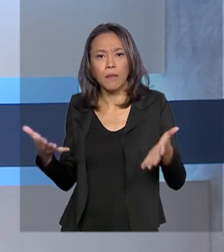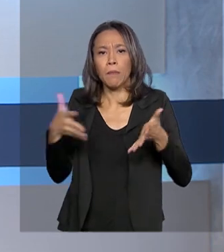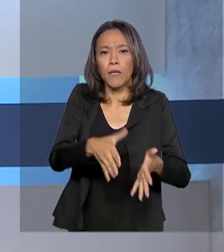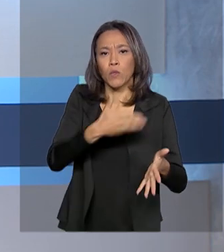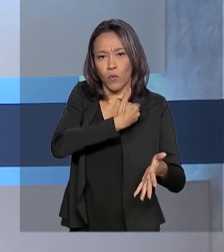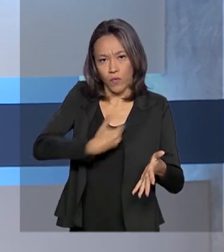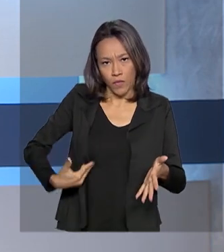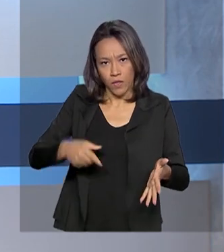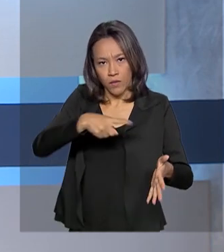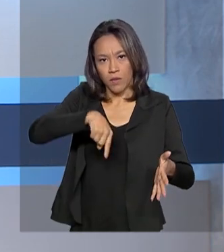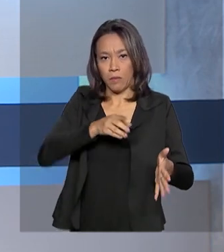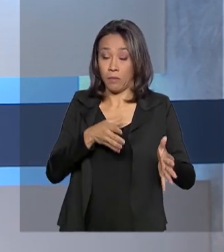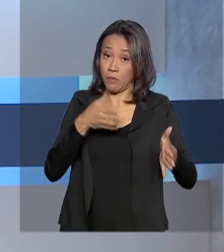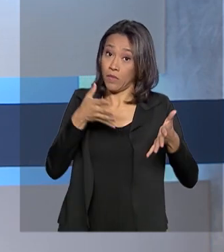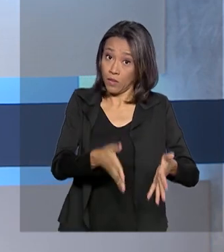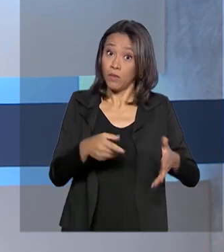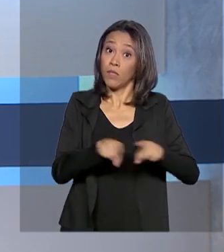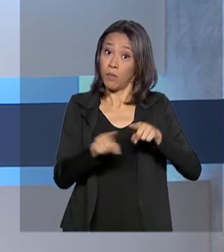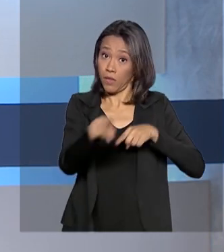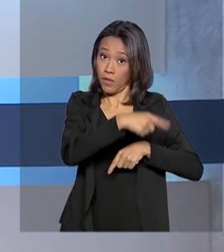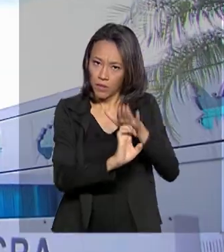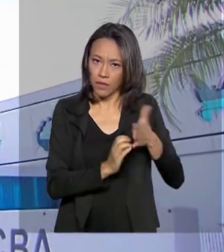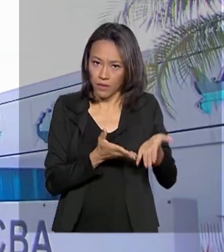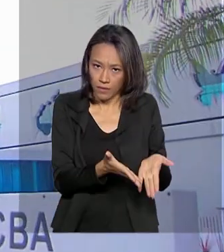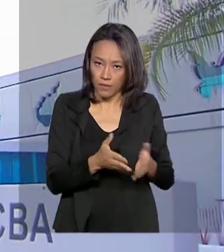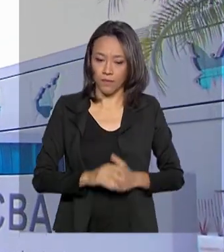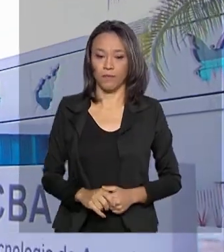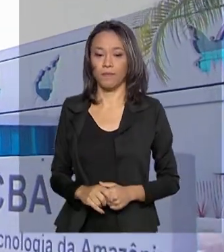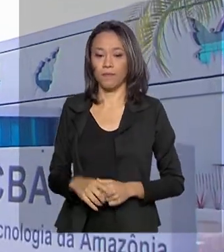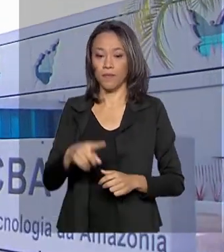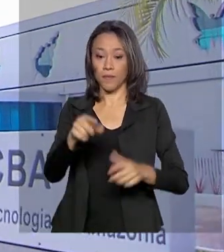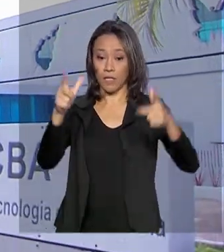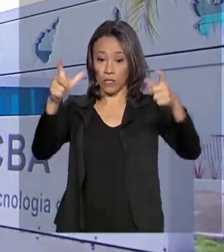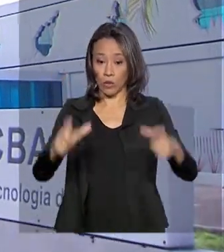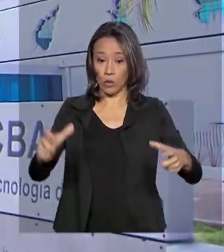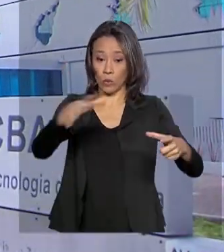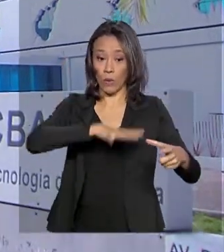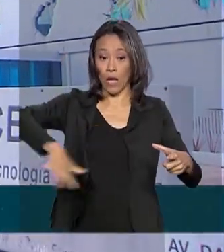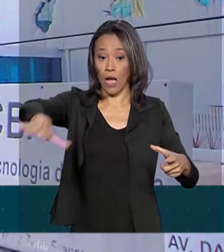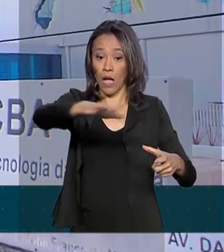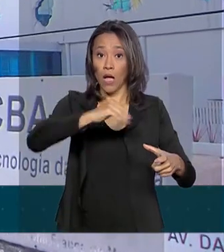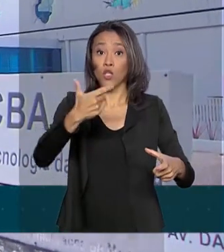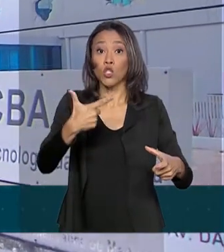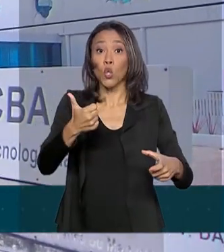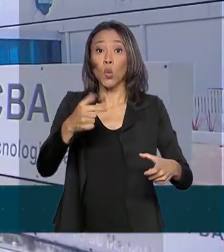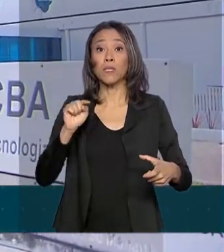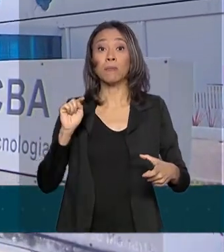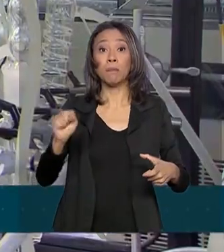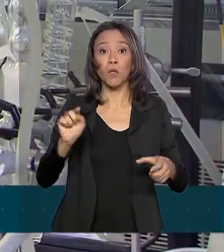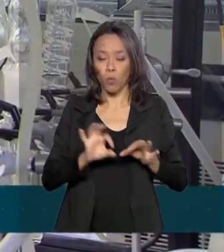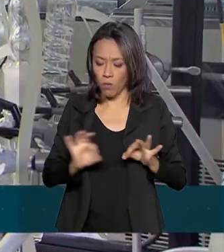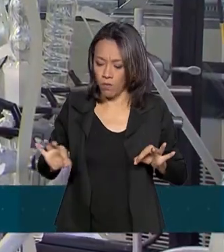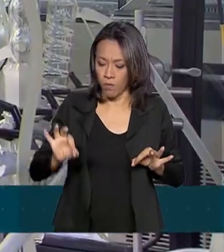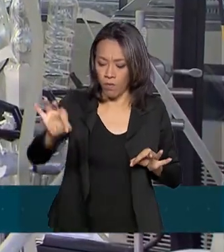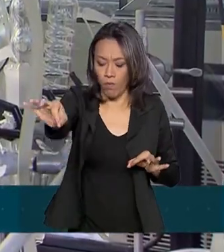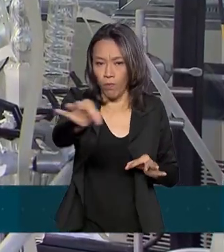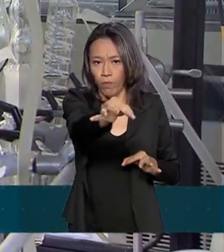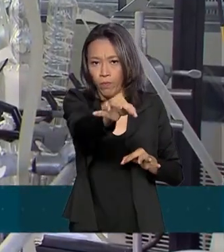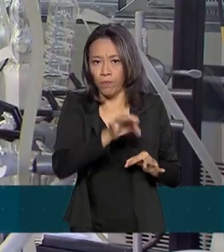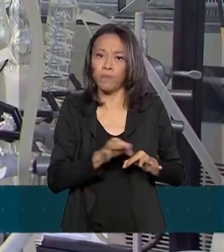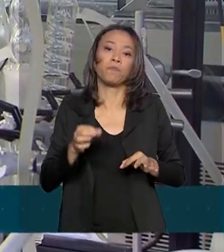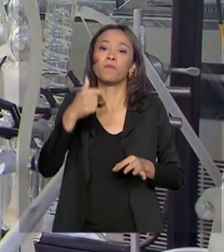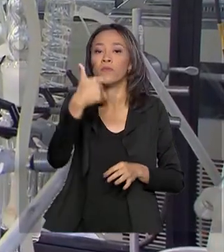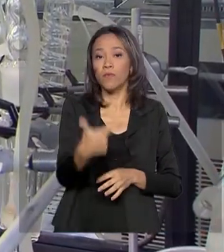pesquisadores e o setor privado. São 12 mil metros quadrados de área que abrigam